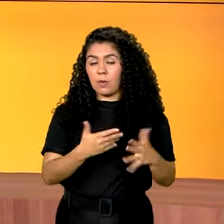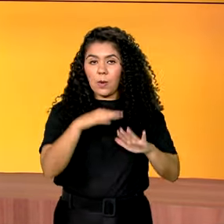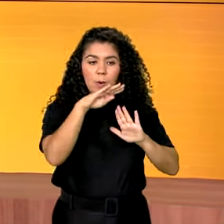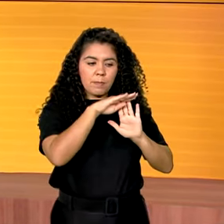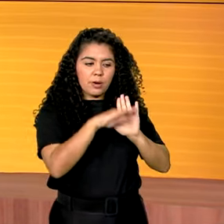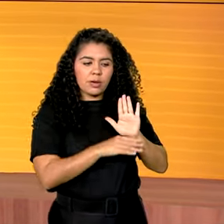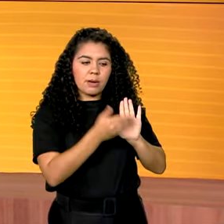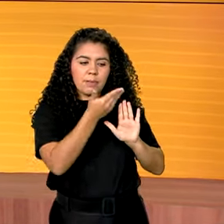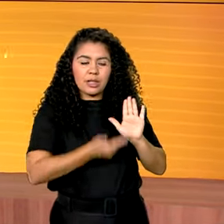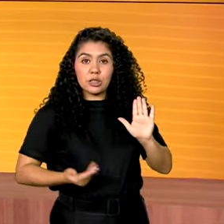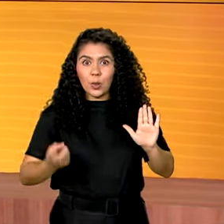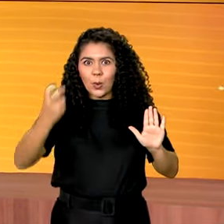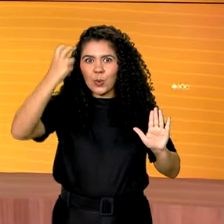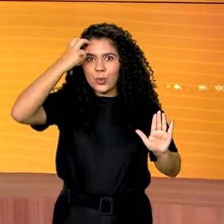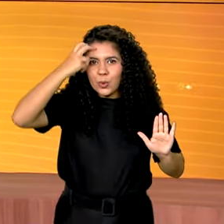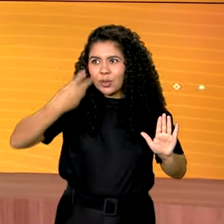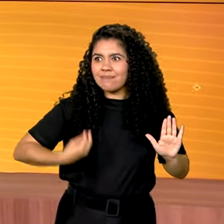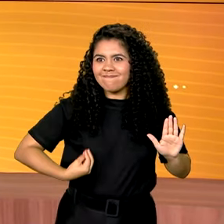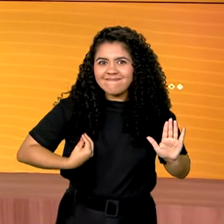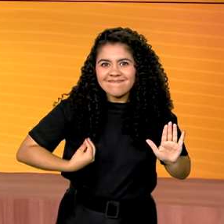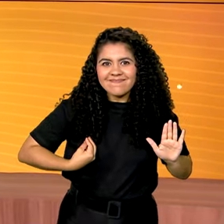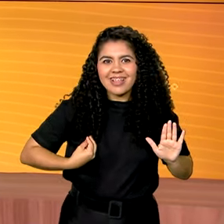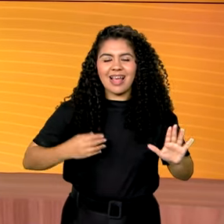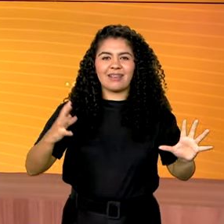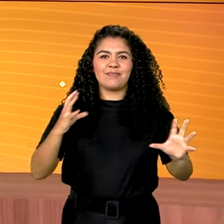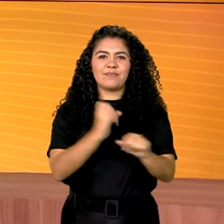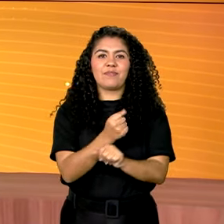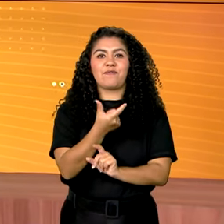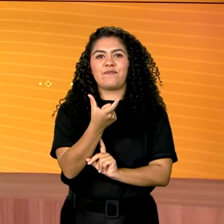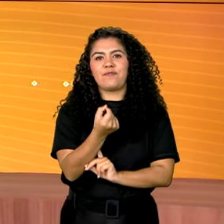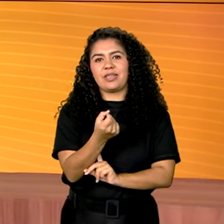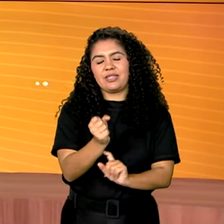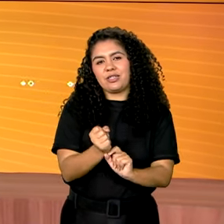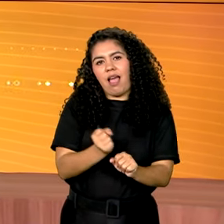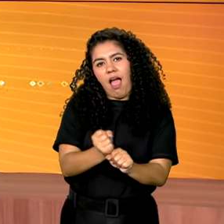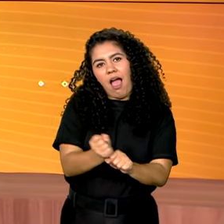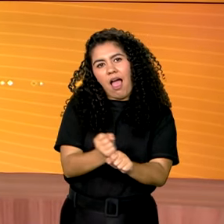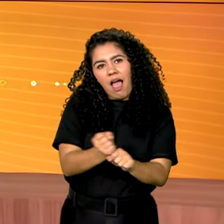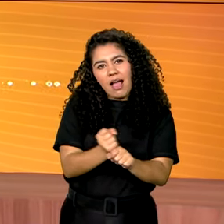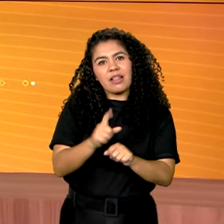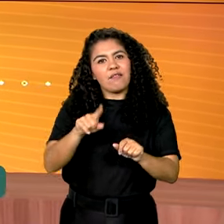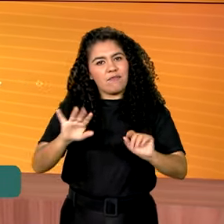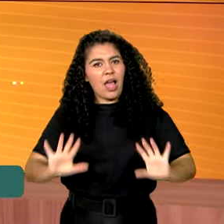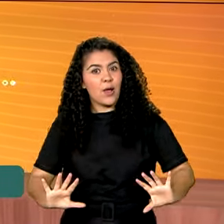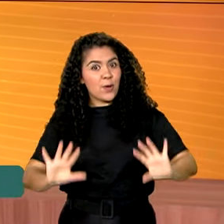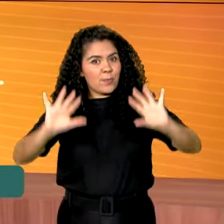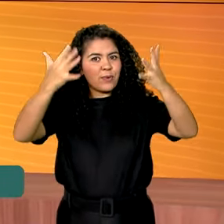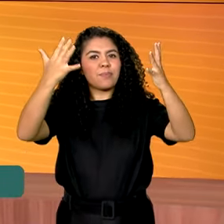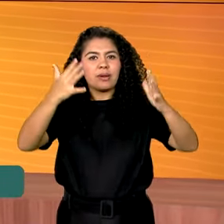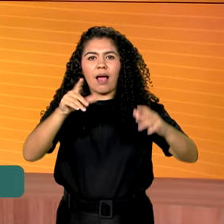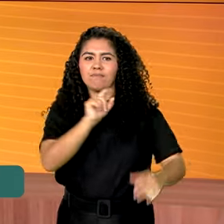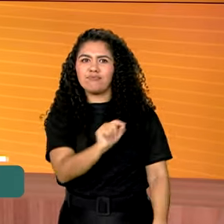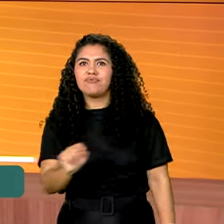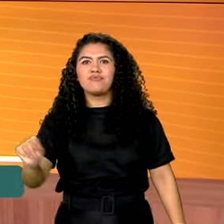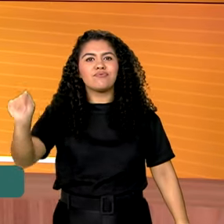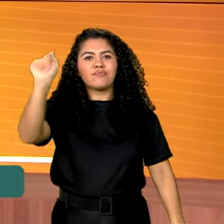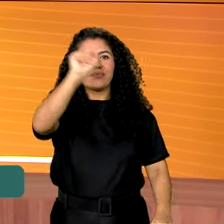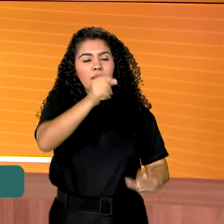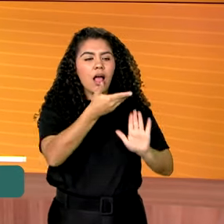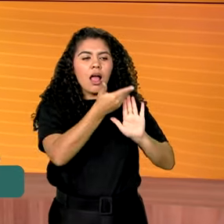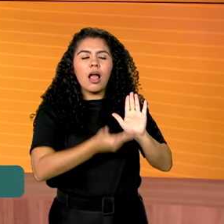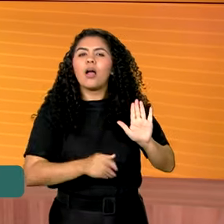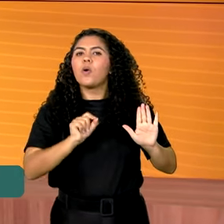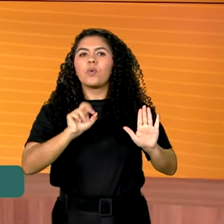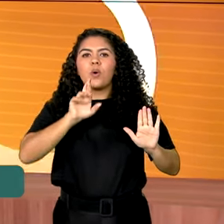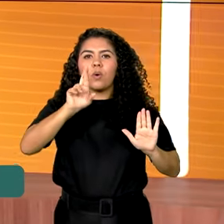Viva completou 20 anos e, neste mês de julho, terão início as celebrações em todo o país. A política pública é responsável pela